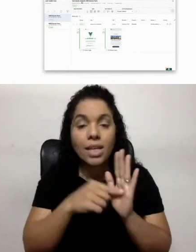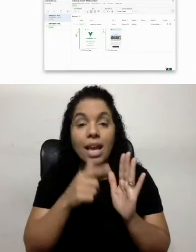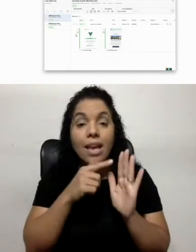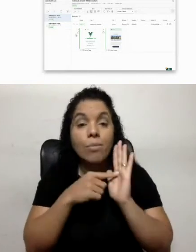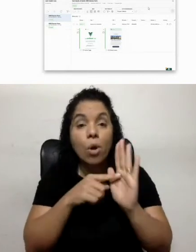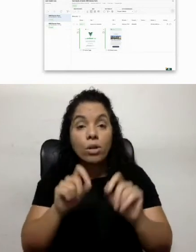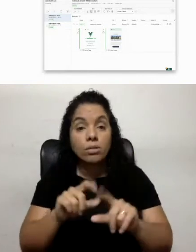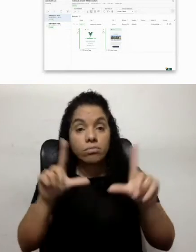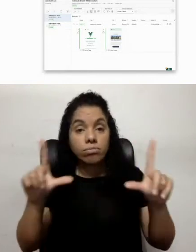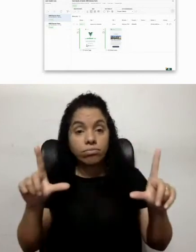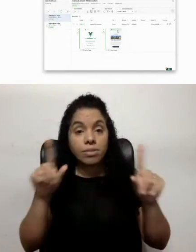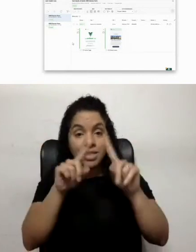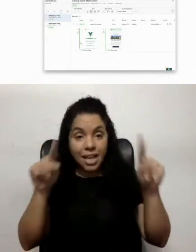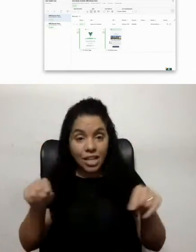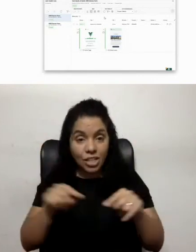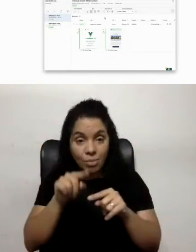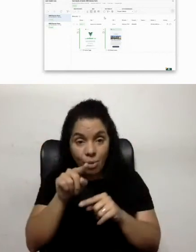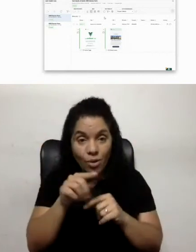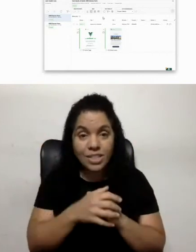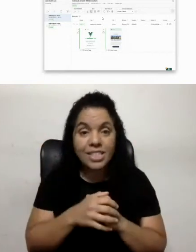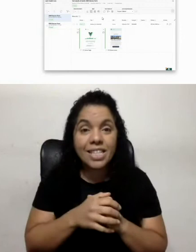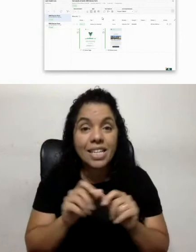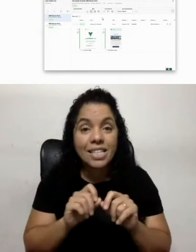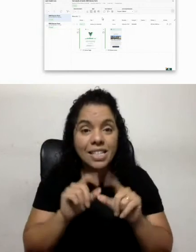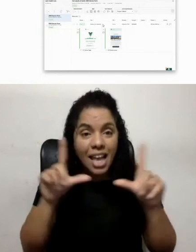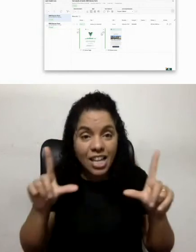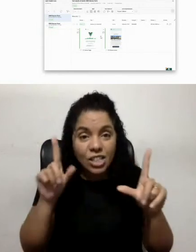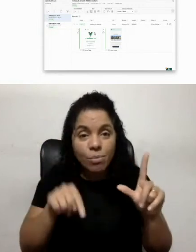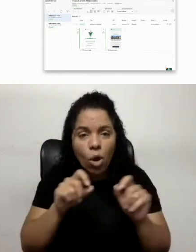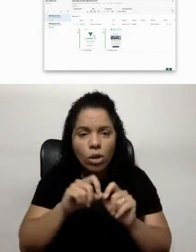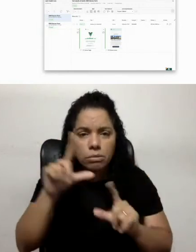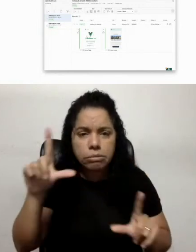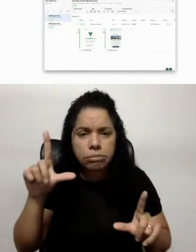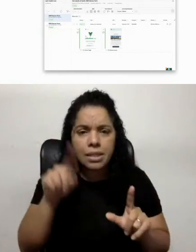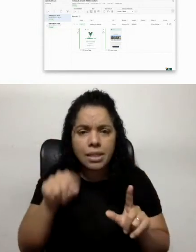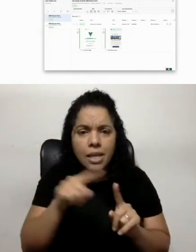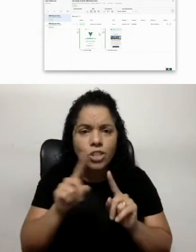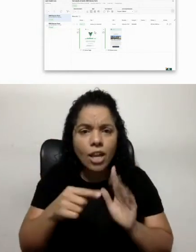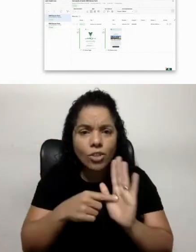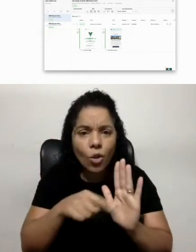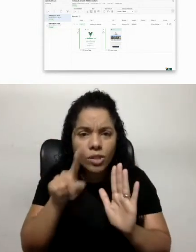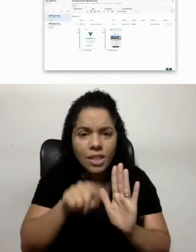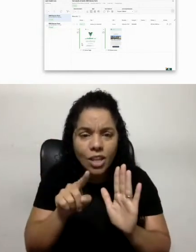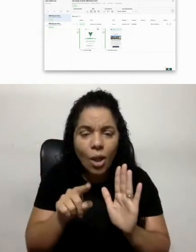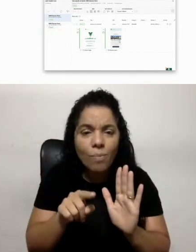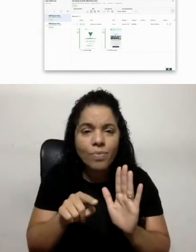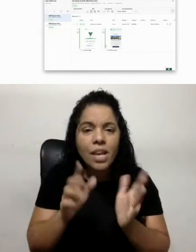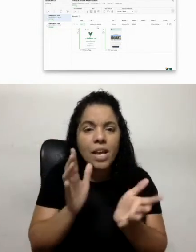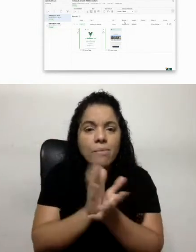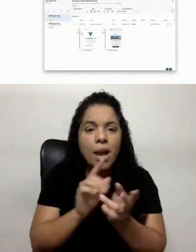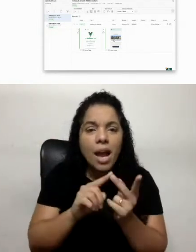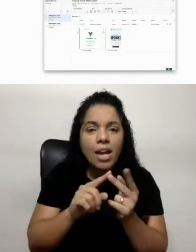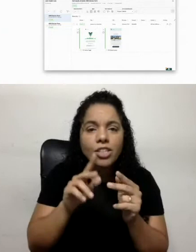dashboardzinho aqui, tá? Esse dashboardzinho aqui, se você verificar, dar uma analisada, ele já trouxe aqui já a parte já da